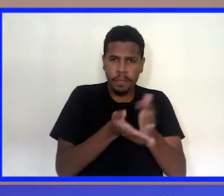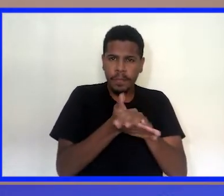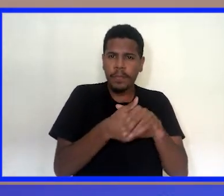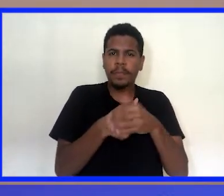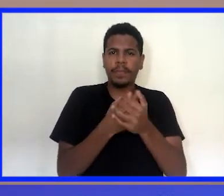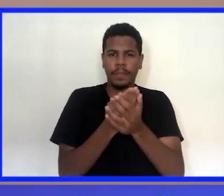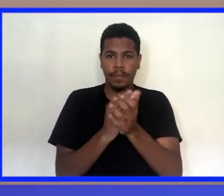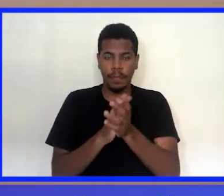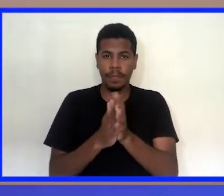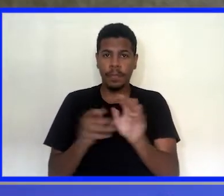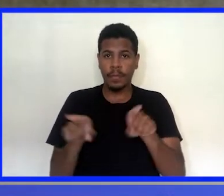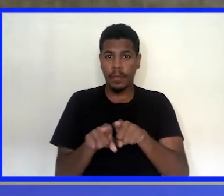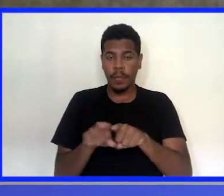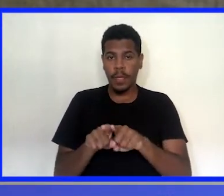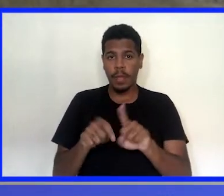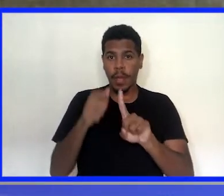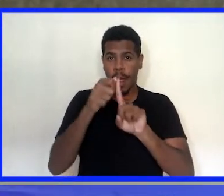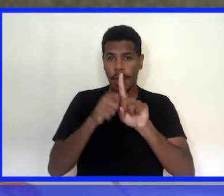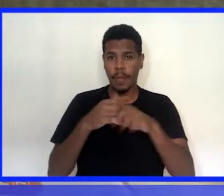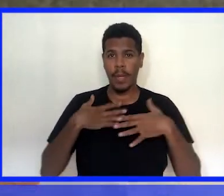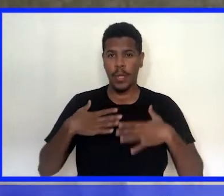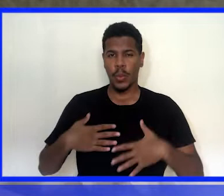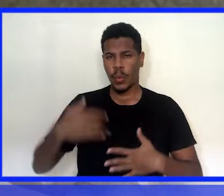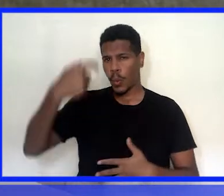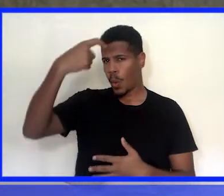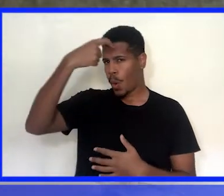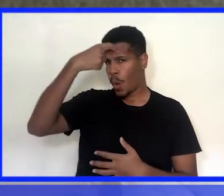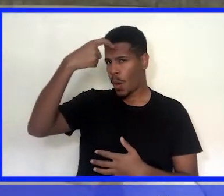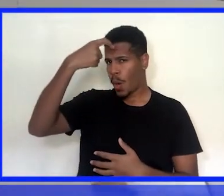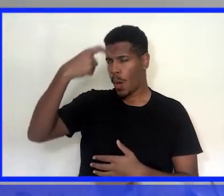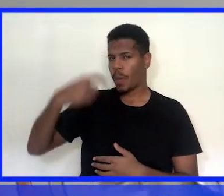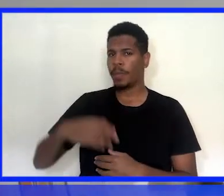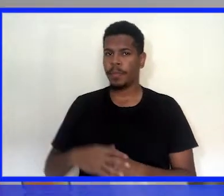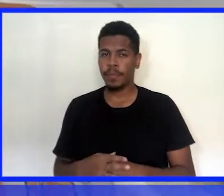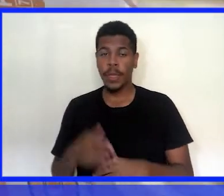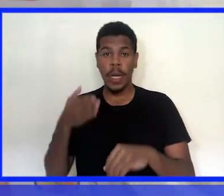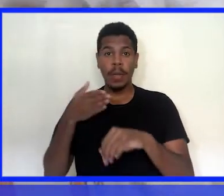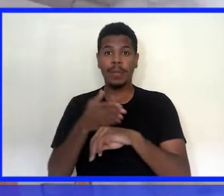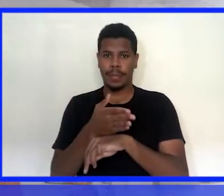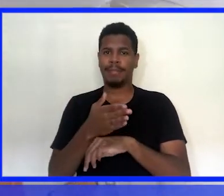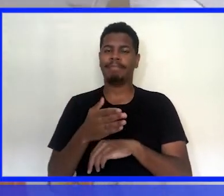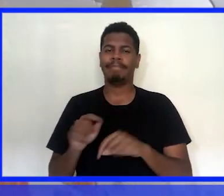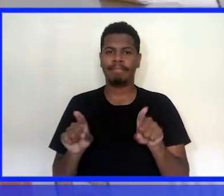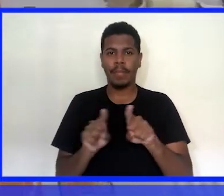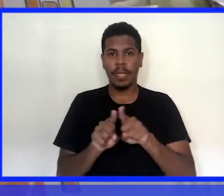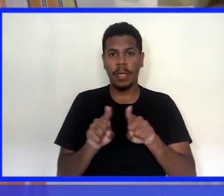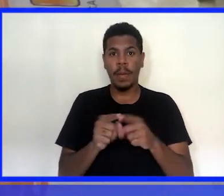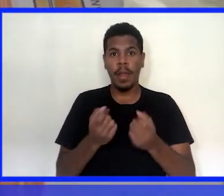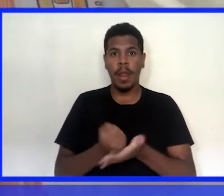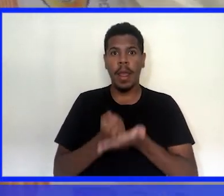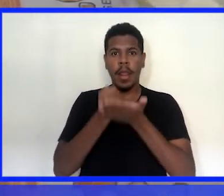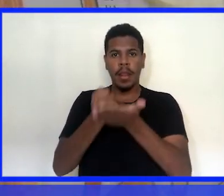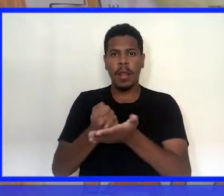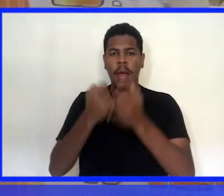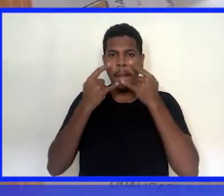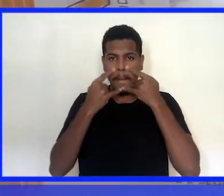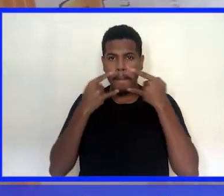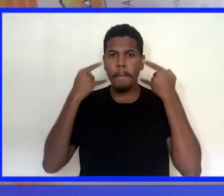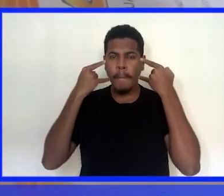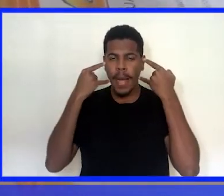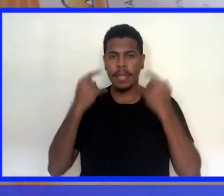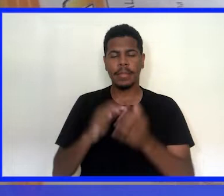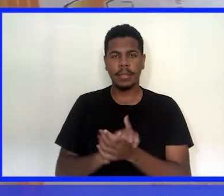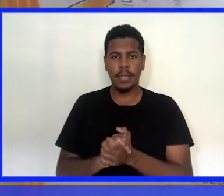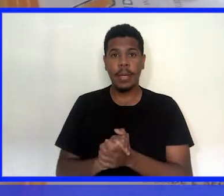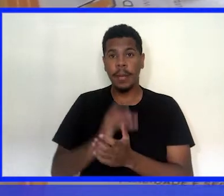mãos assim que eles entram, a ferição de temperatura logo na entrada e também vai ser disponibilizado